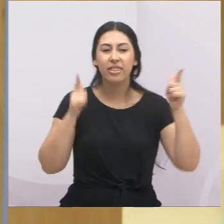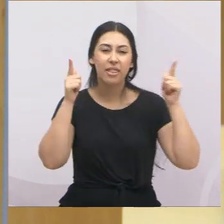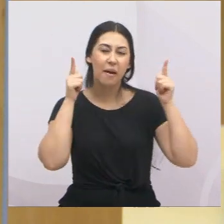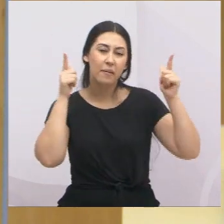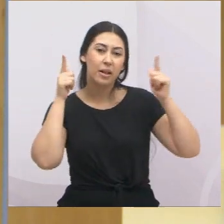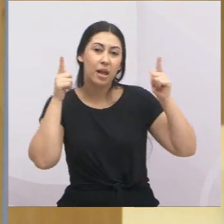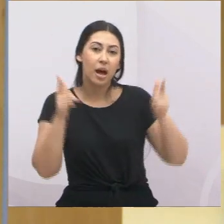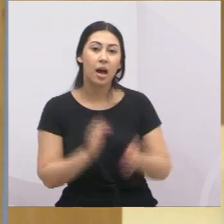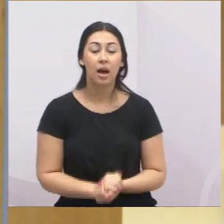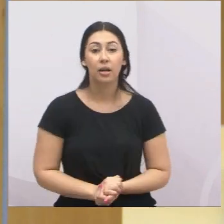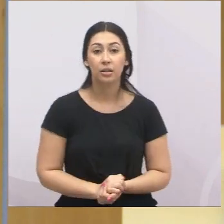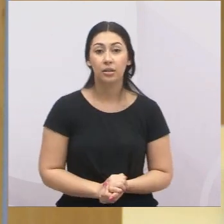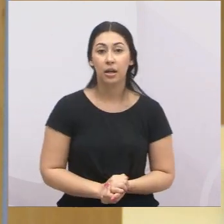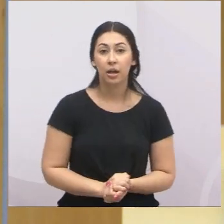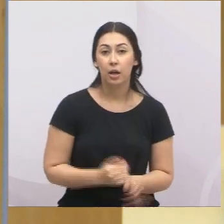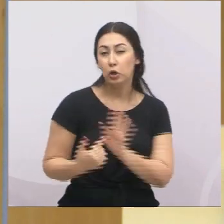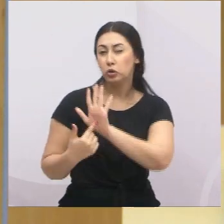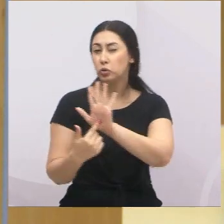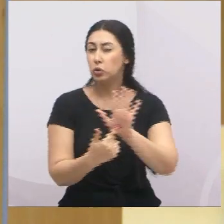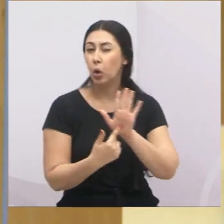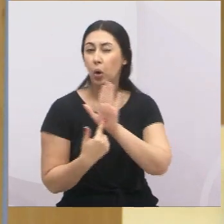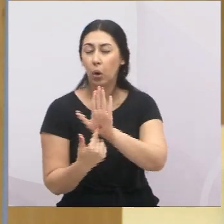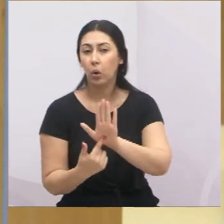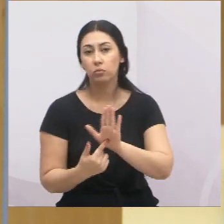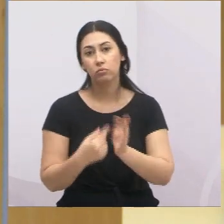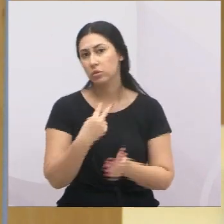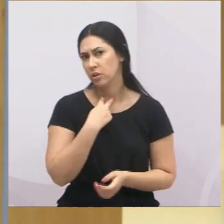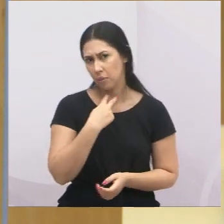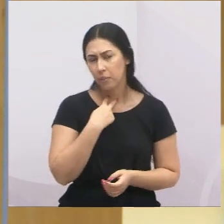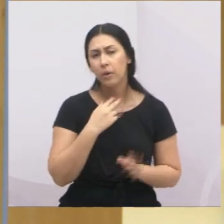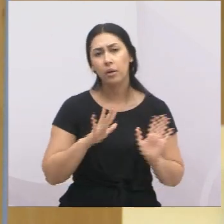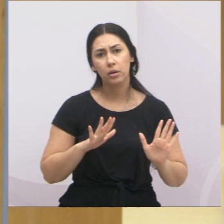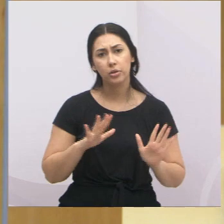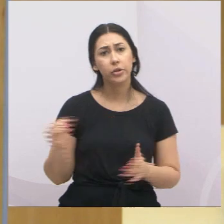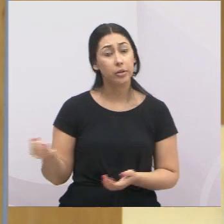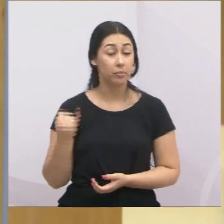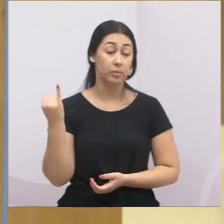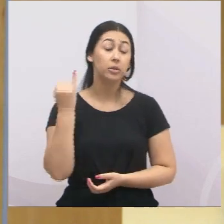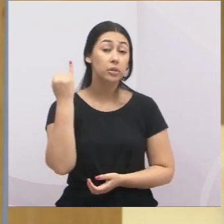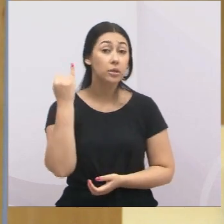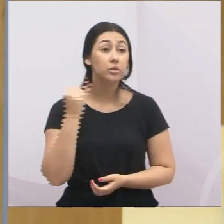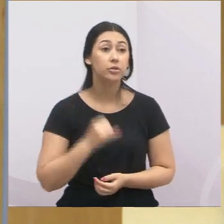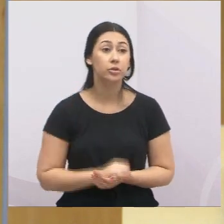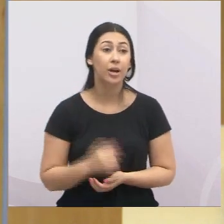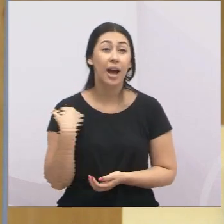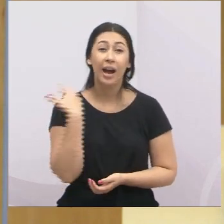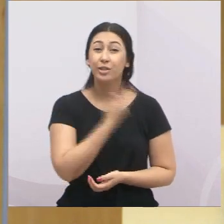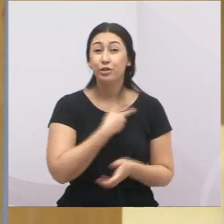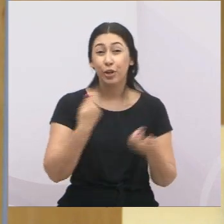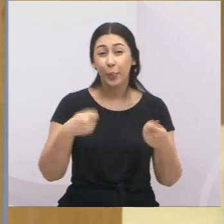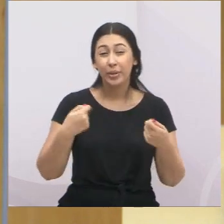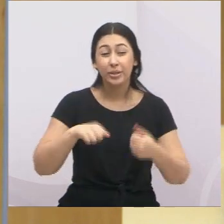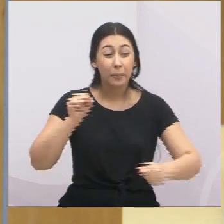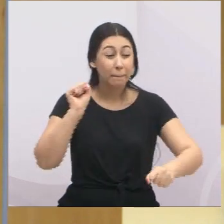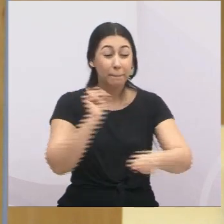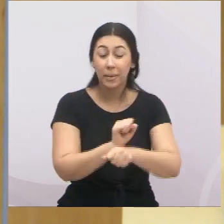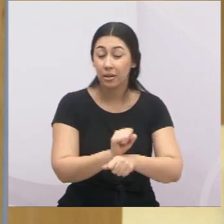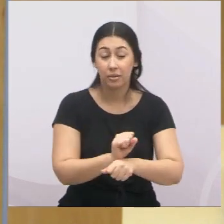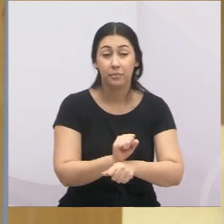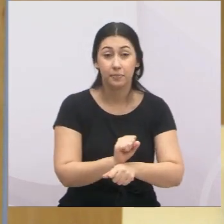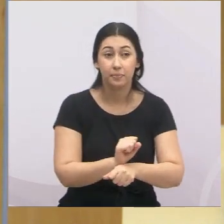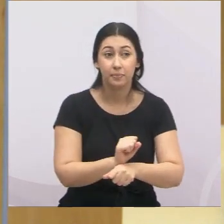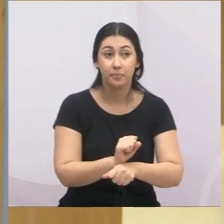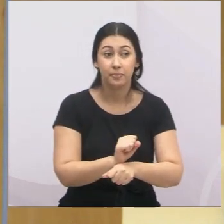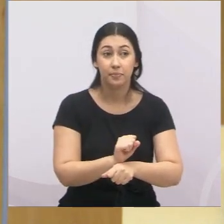em estádios e grandes shows com os públicos em pé. Isso é muito importante. A gente tem que parar de